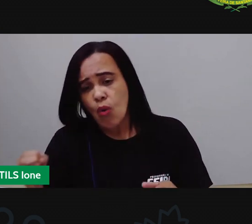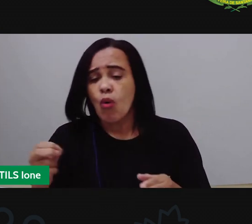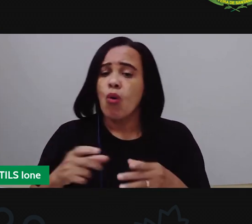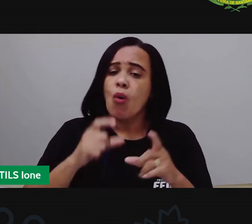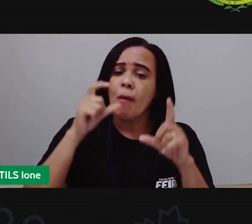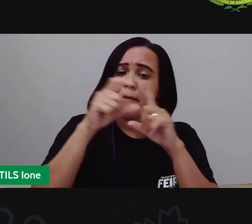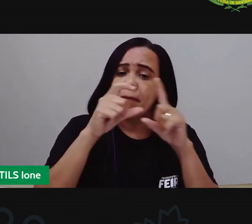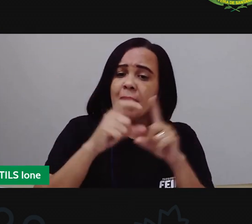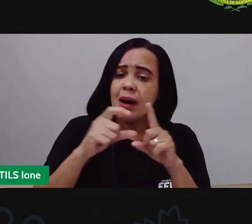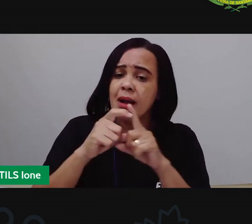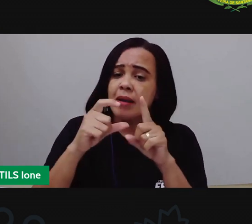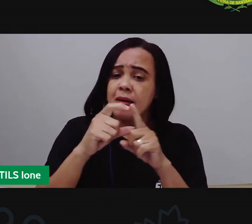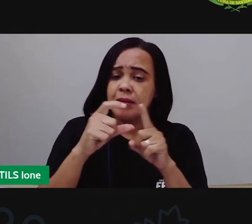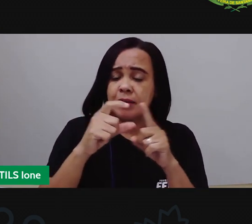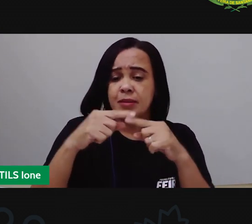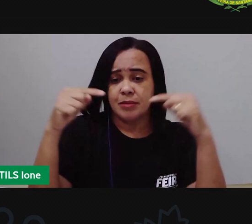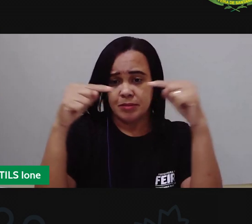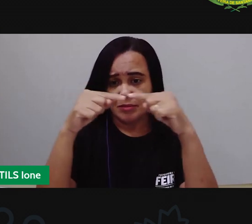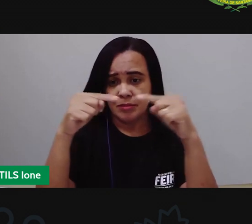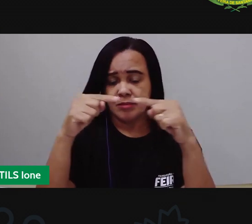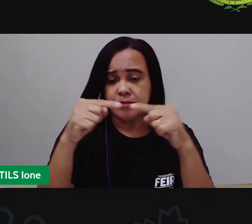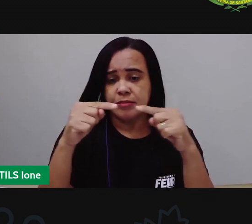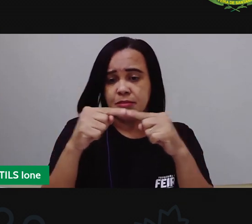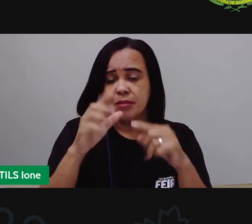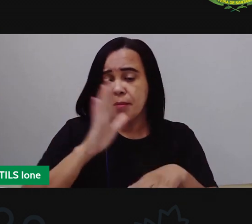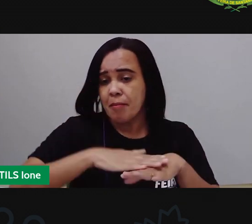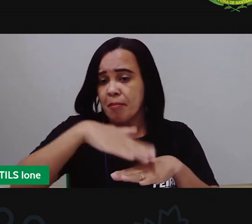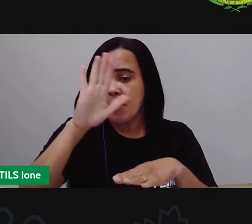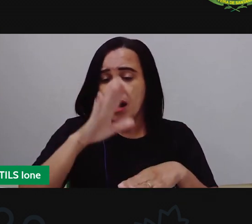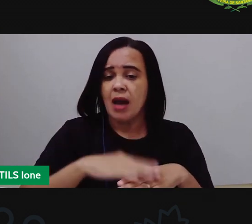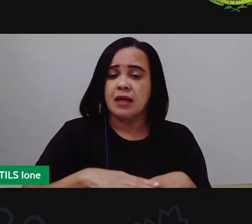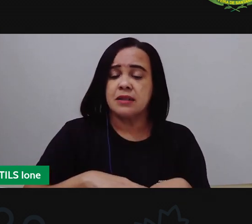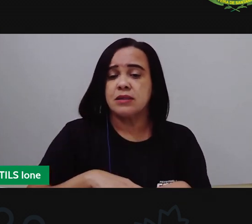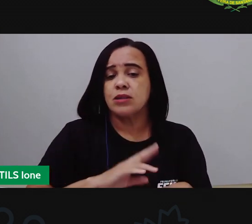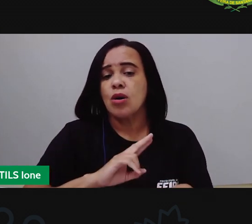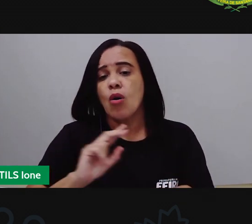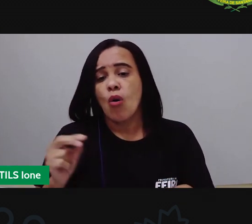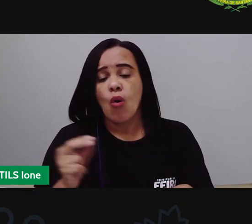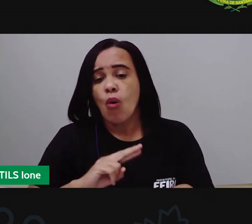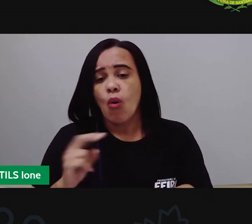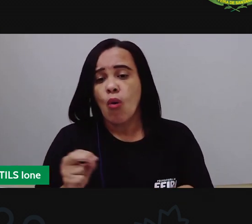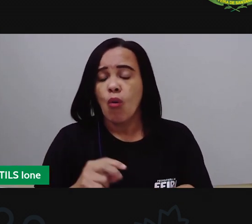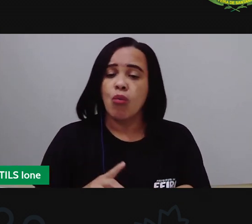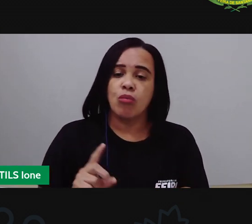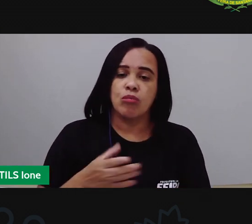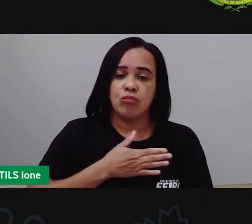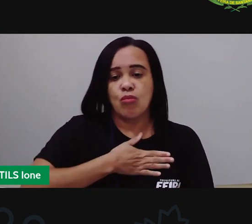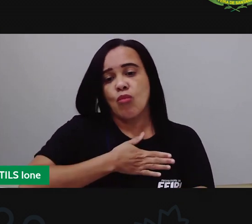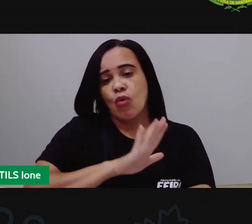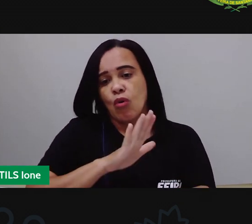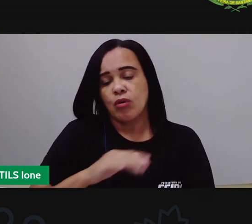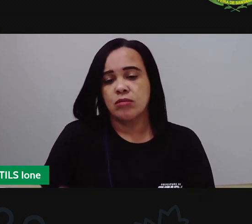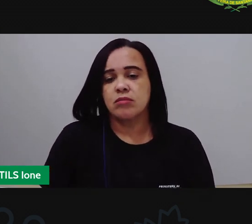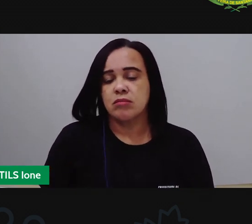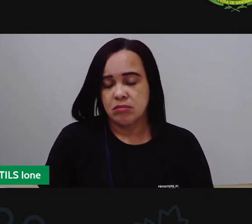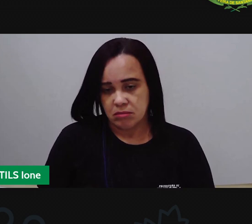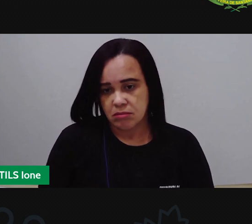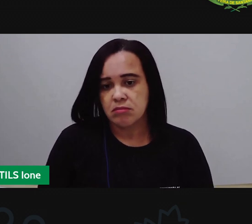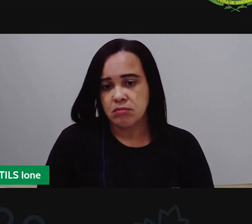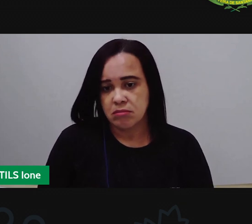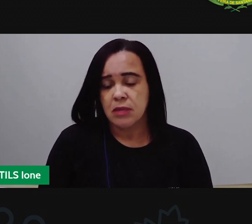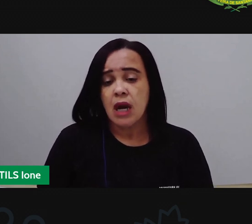a preferência eu espero que você tenha